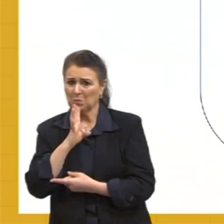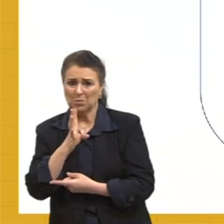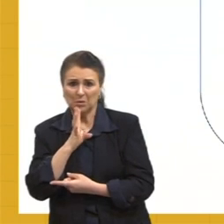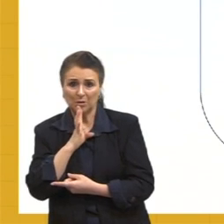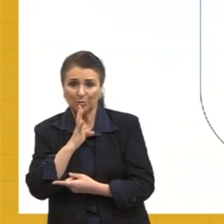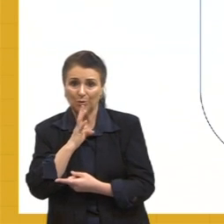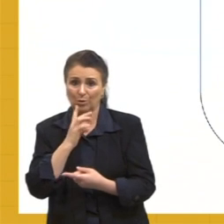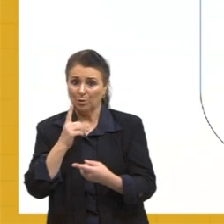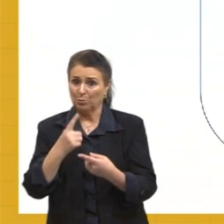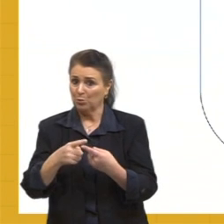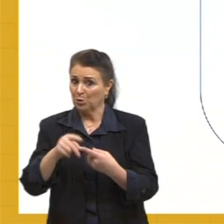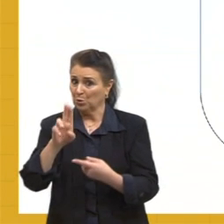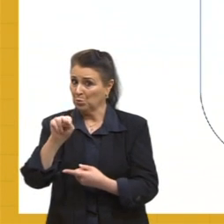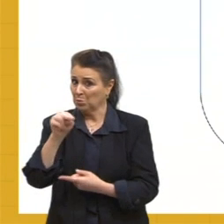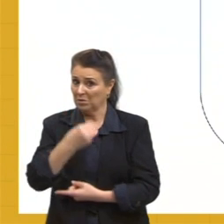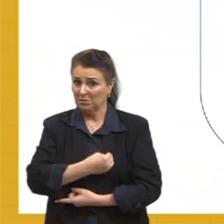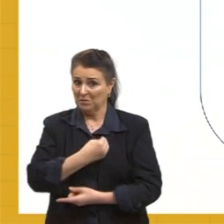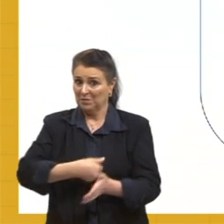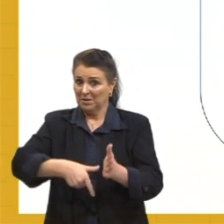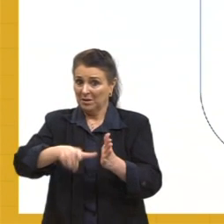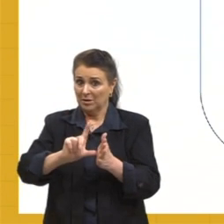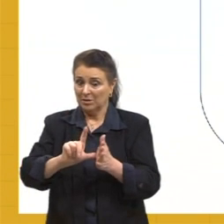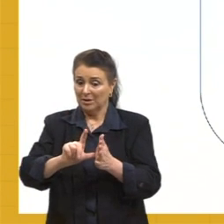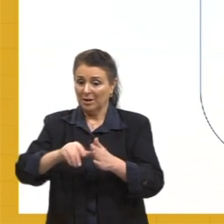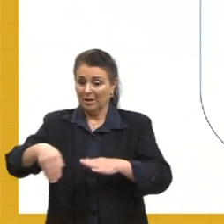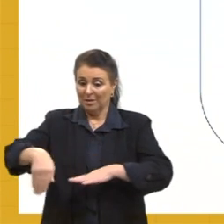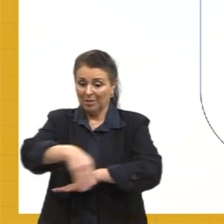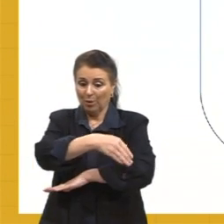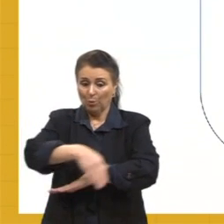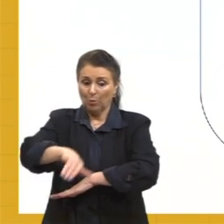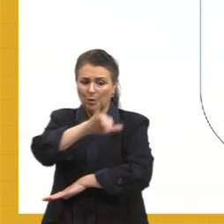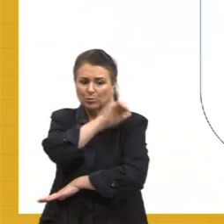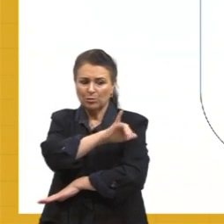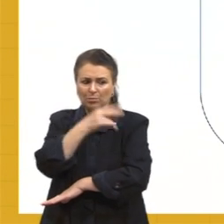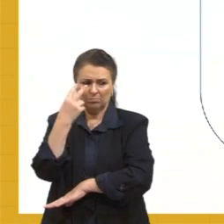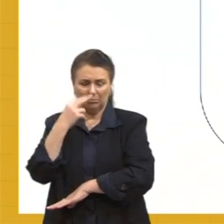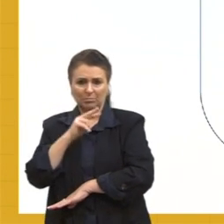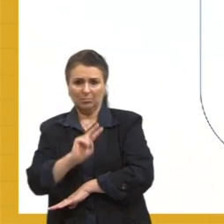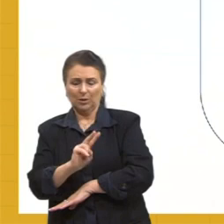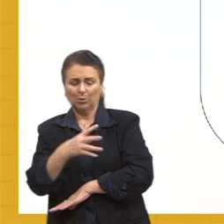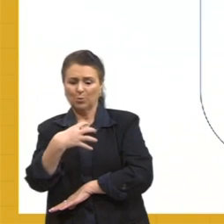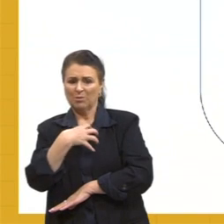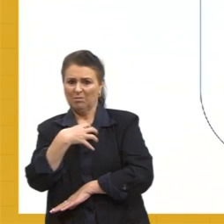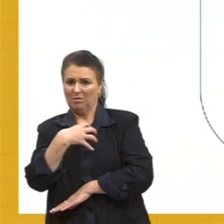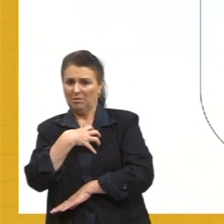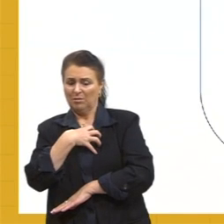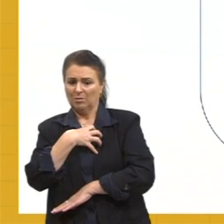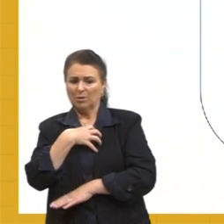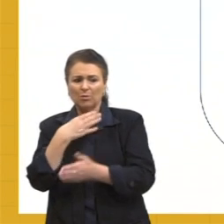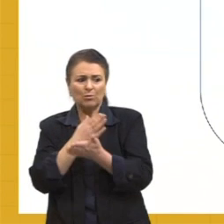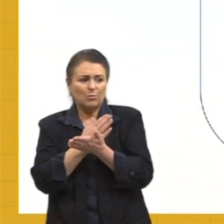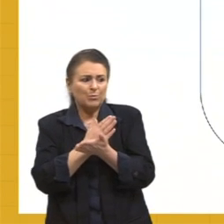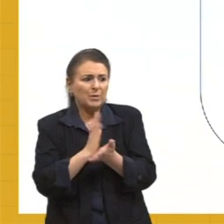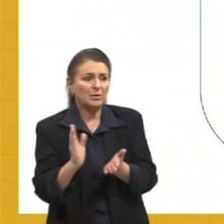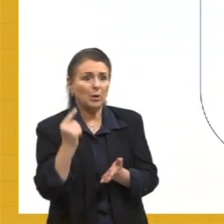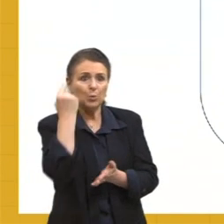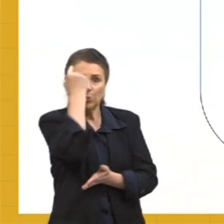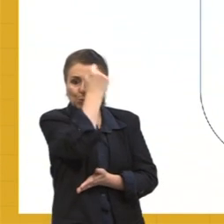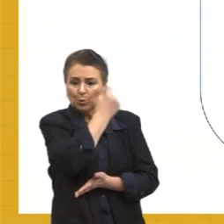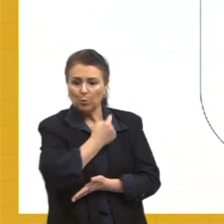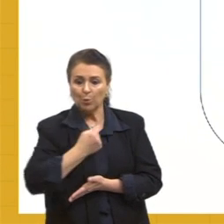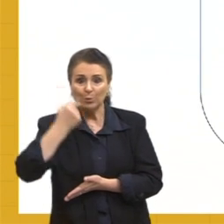o vivi? É que, numa rua do Rio de Janeiro, peguei no ar de relance o sentimento de perdição no rosto de uma moça